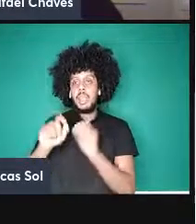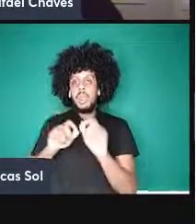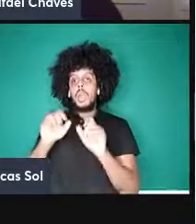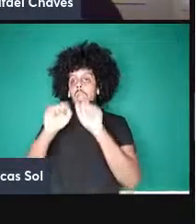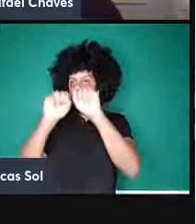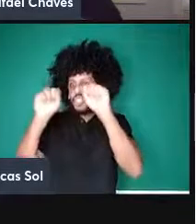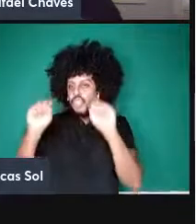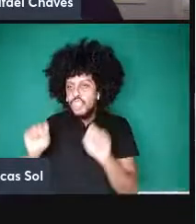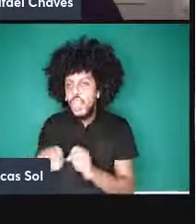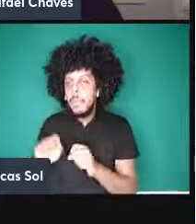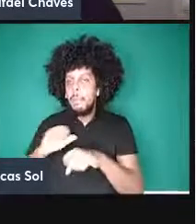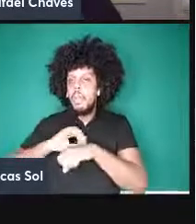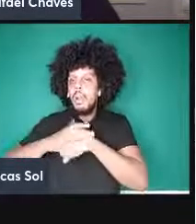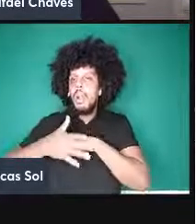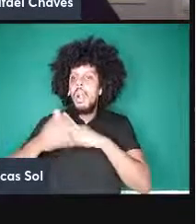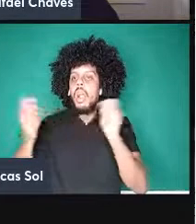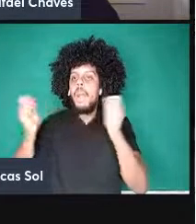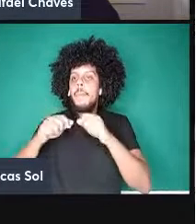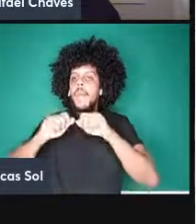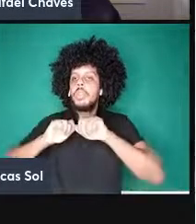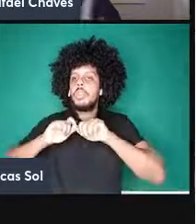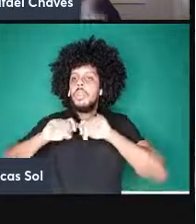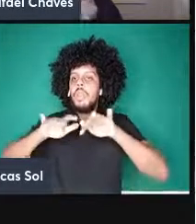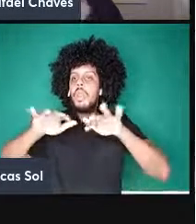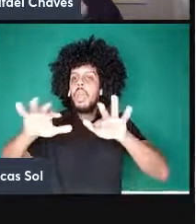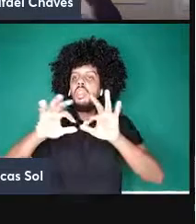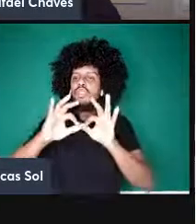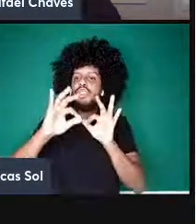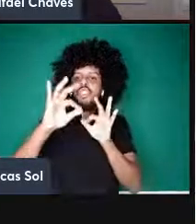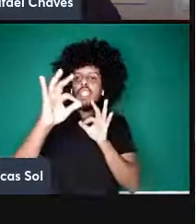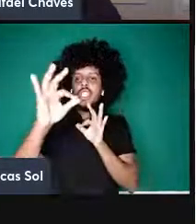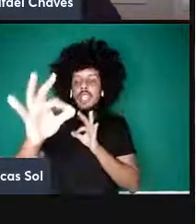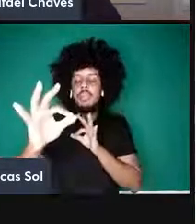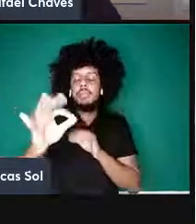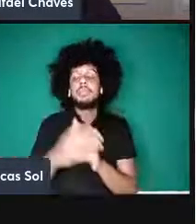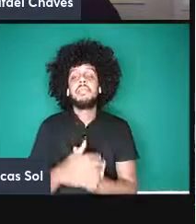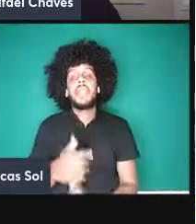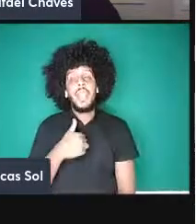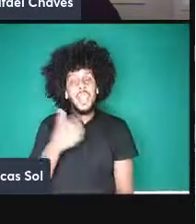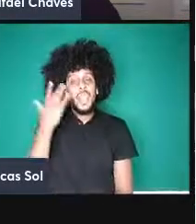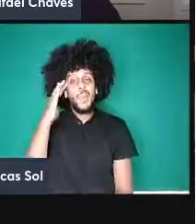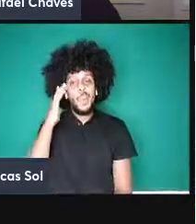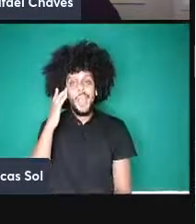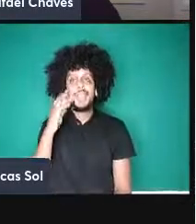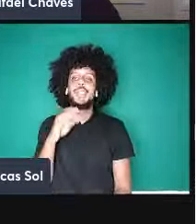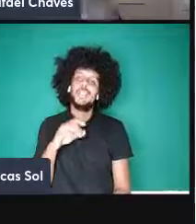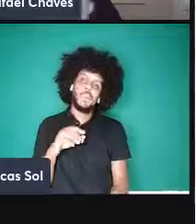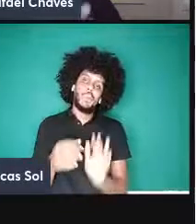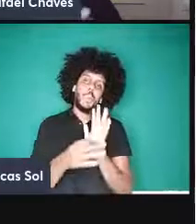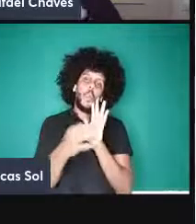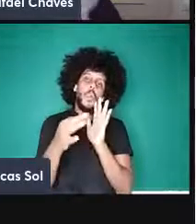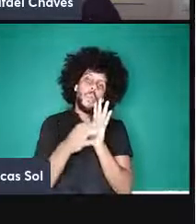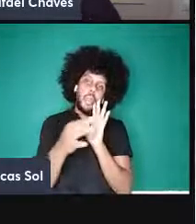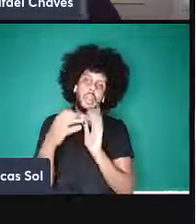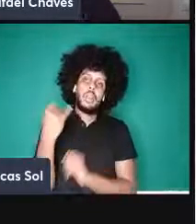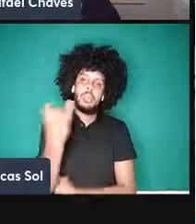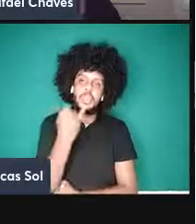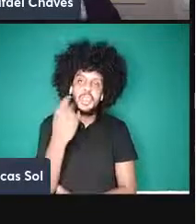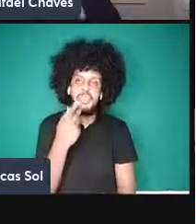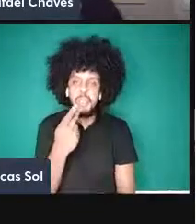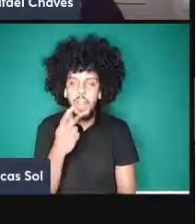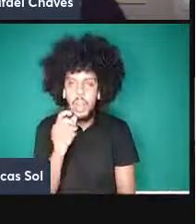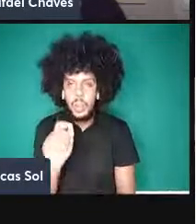emaralhamento entre grandes distâncias e aqui eu acho que vale um comentário que o valor